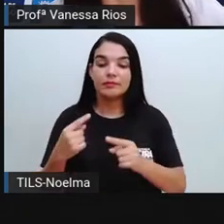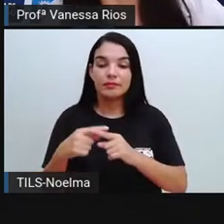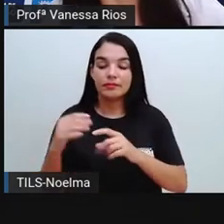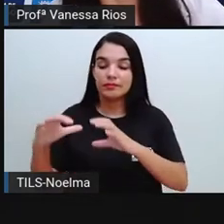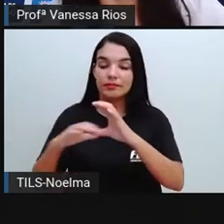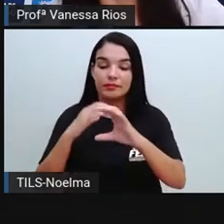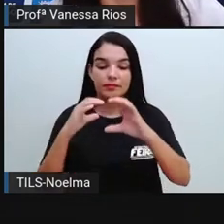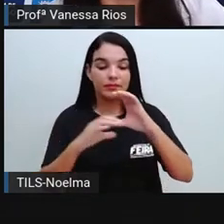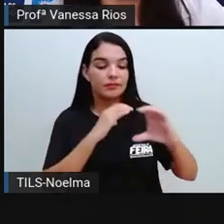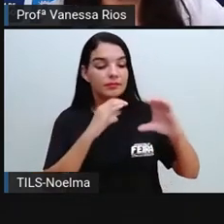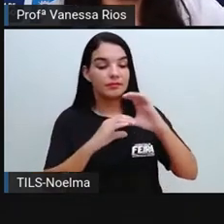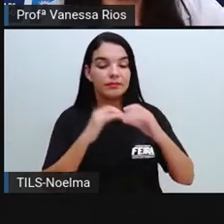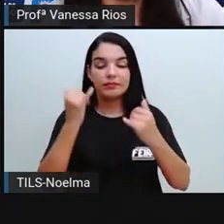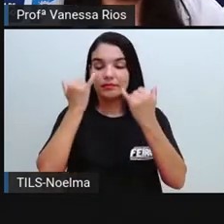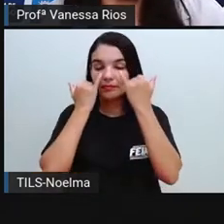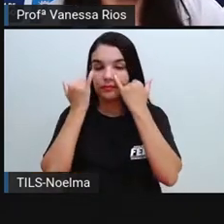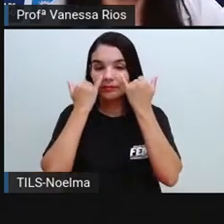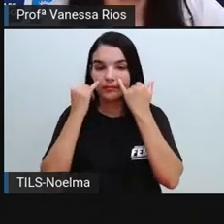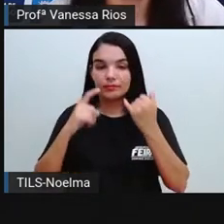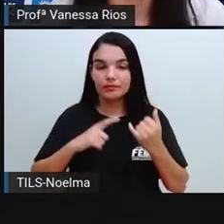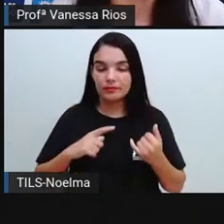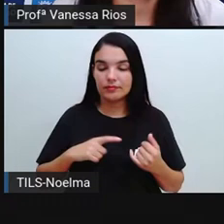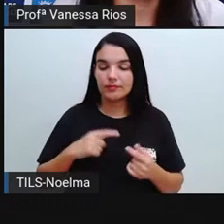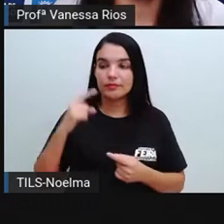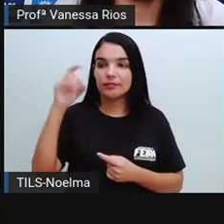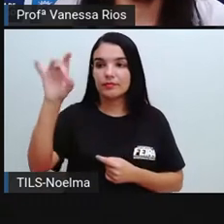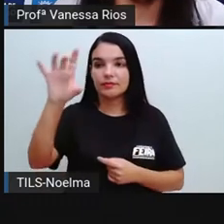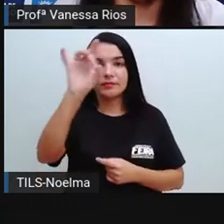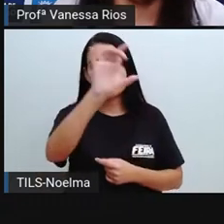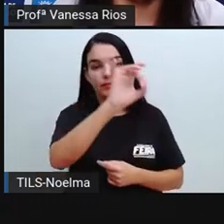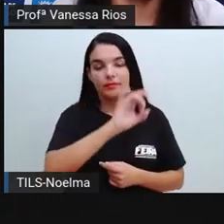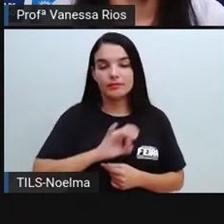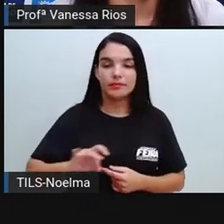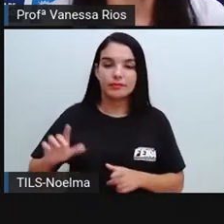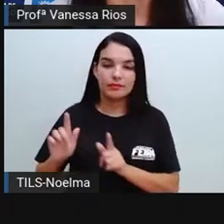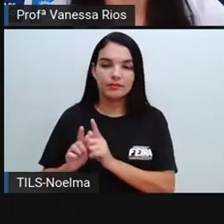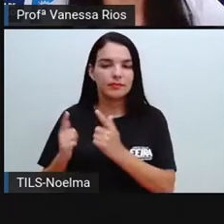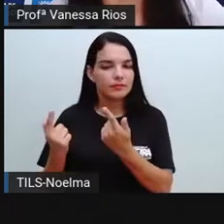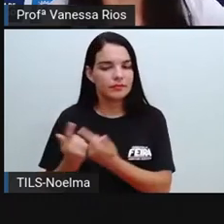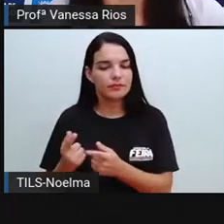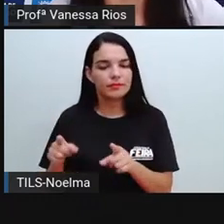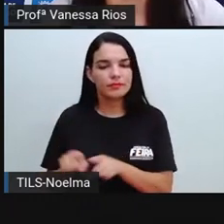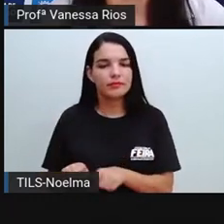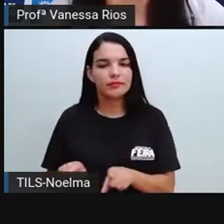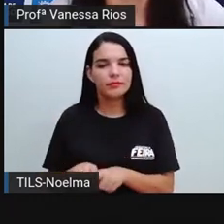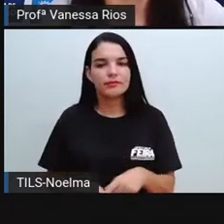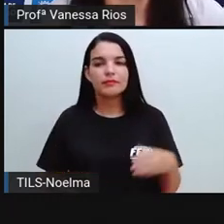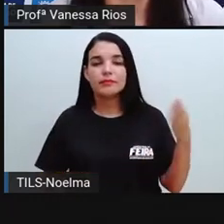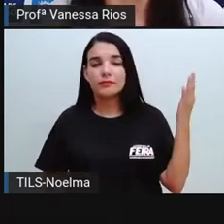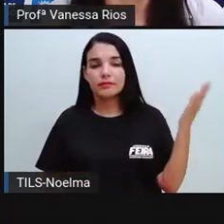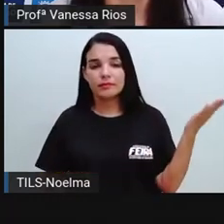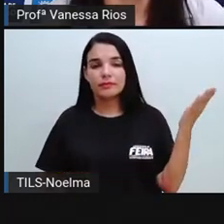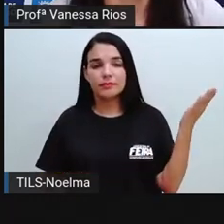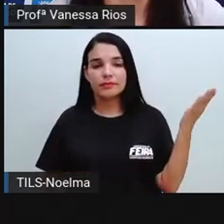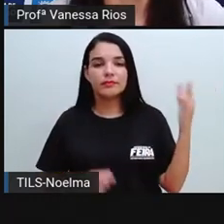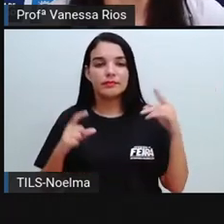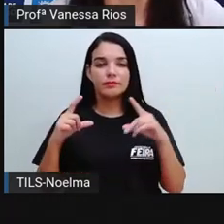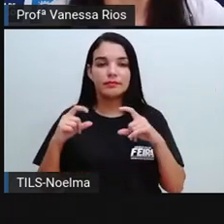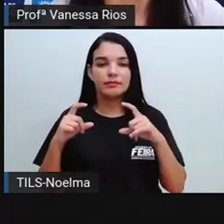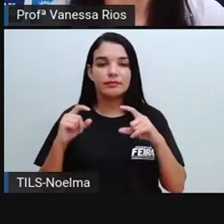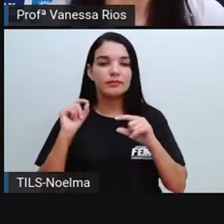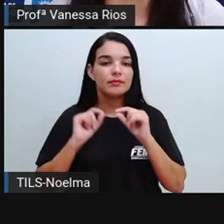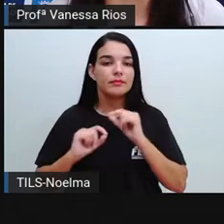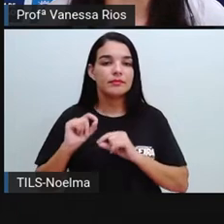cheguem a determinada pessoa ou a determinado grupo. Nessa imagem que a Pró traz agora, ela